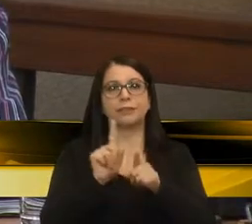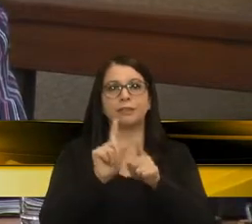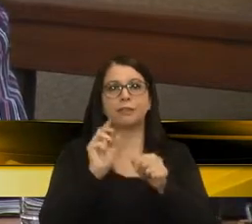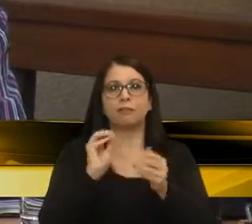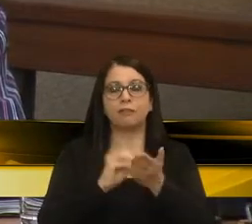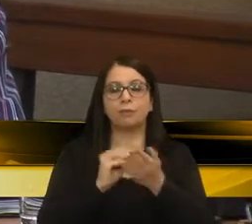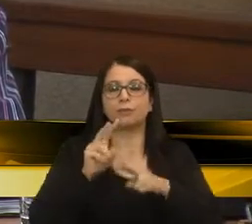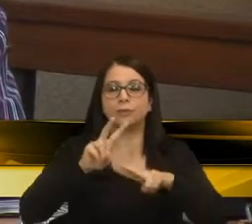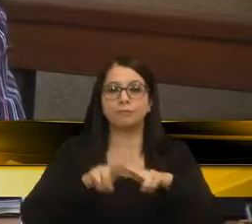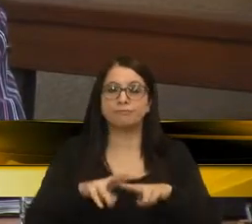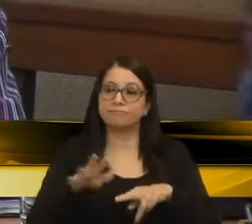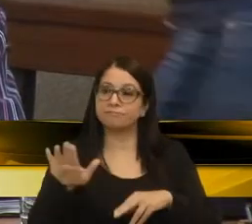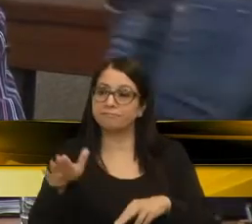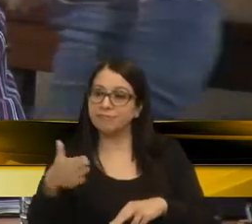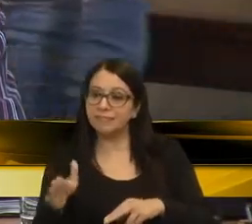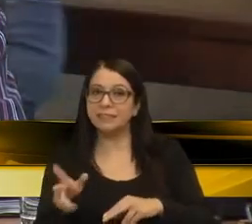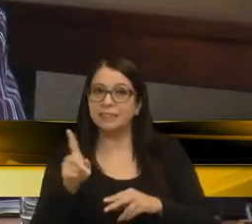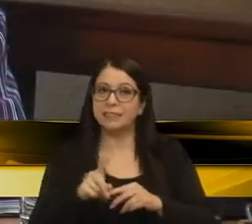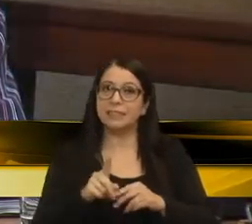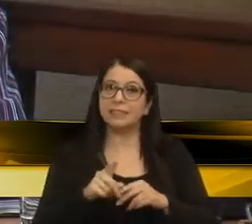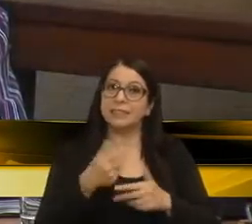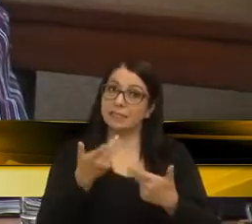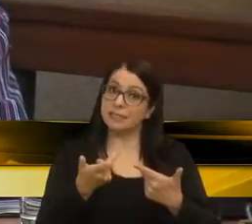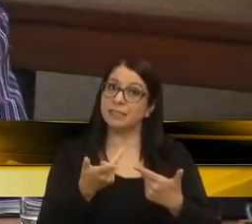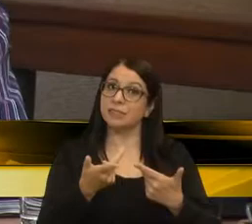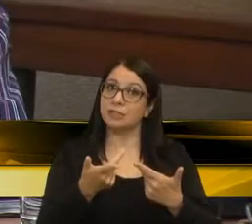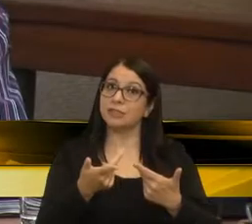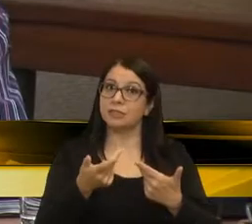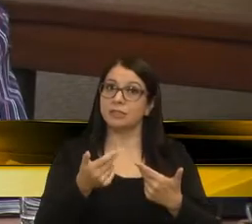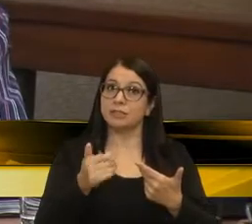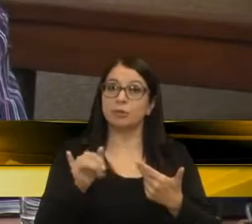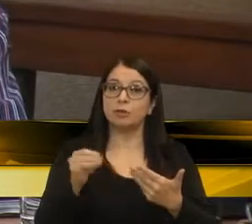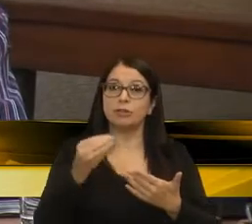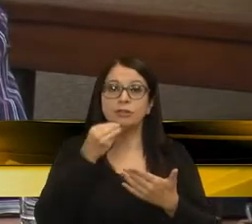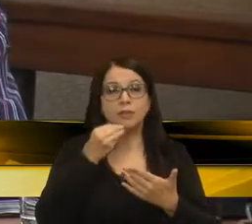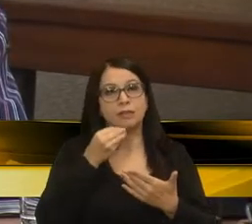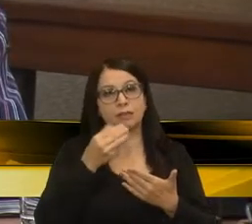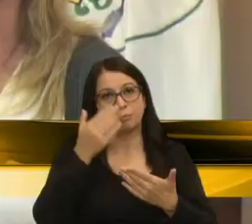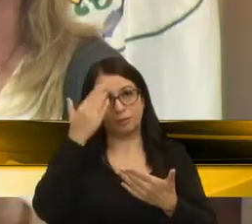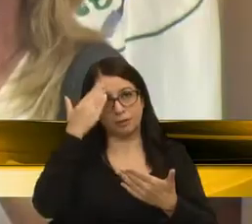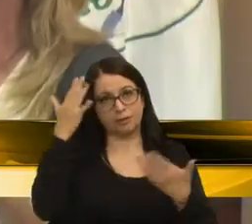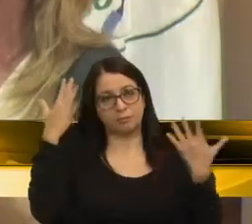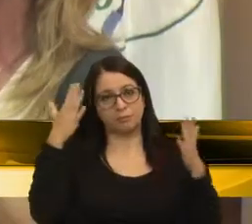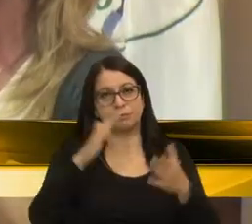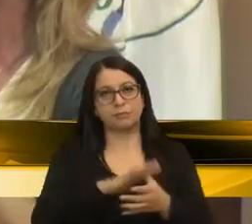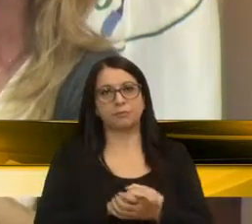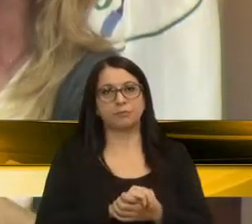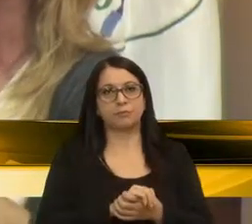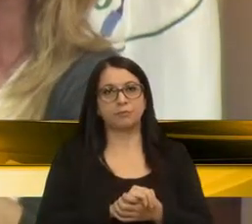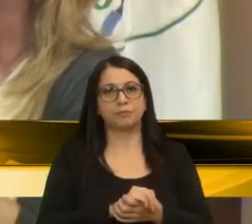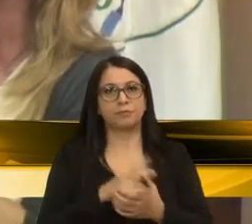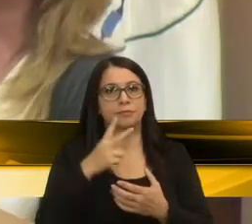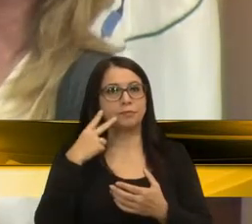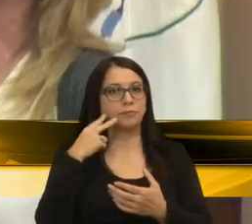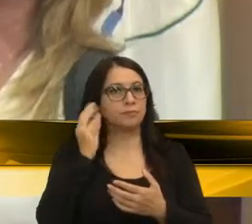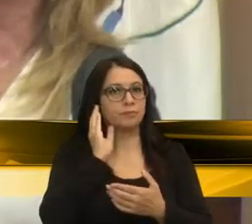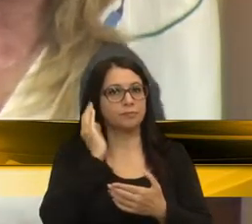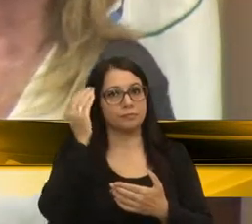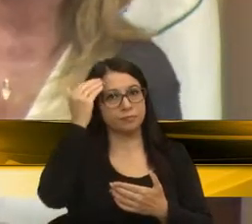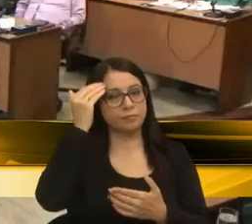presídio que tem, talvez essa seja a grande sacada. Parabéns, obrigado pela parte. Vereador Filipe.